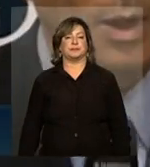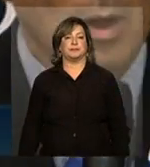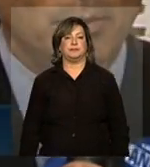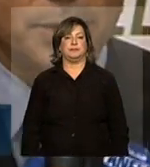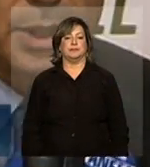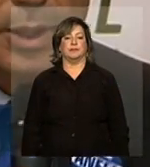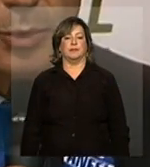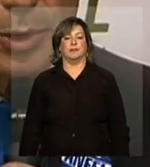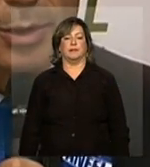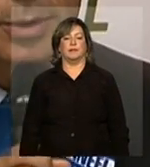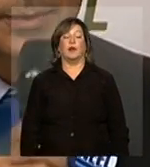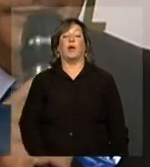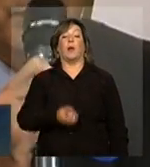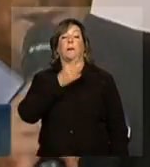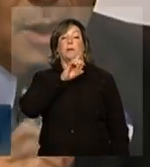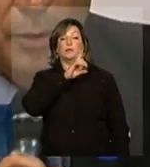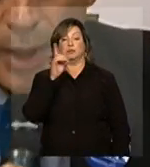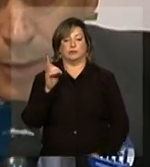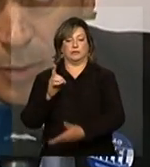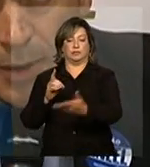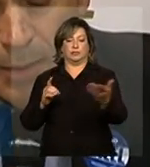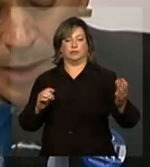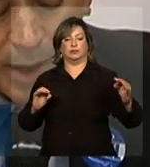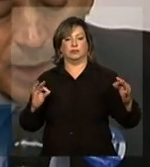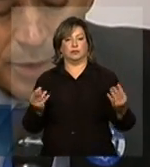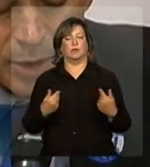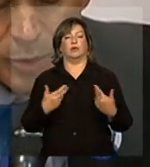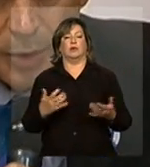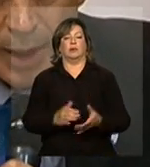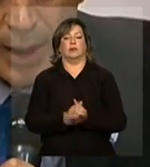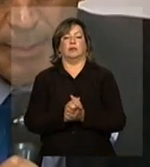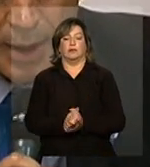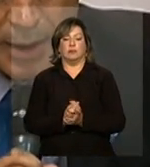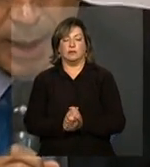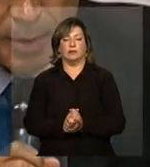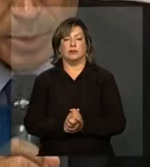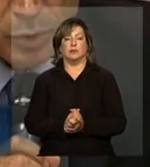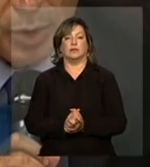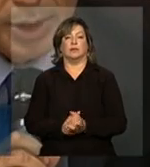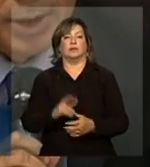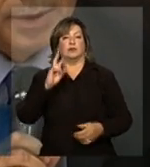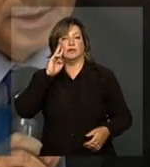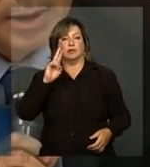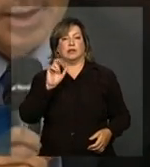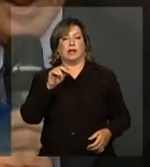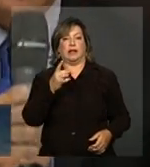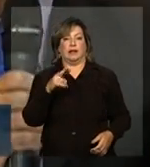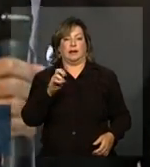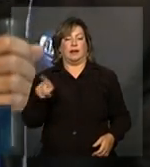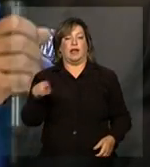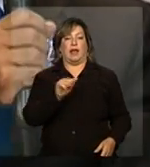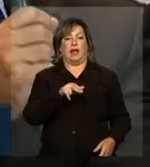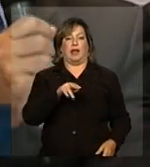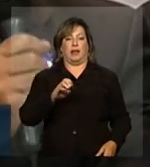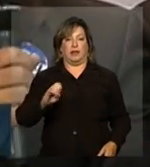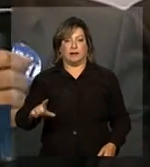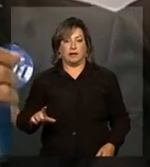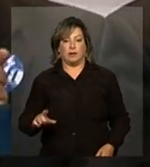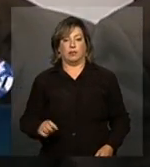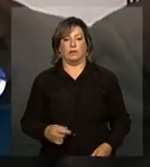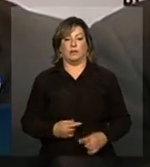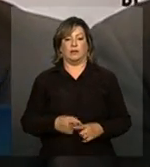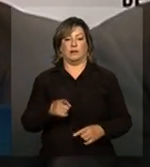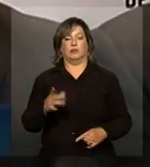Bom dia a todos. Eu quero cumprimentar o diretor André Picardo, da ANEL, pela